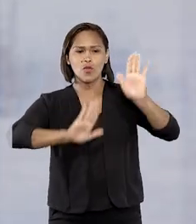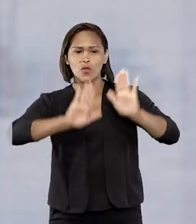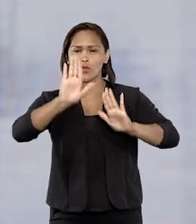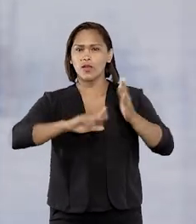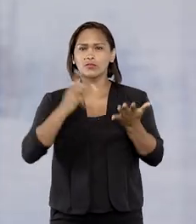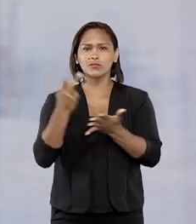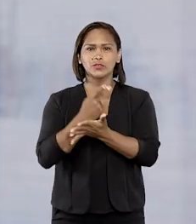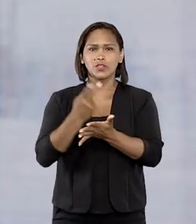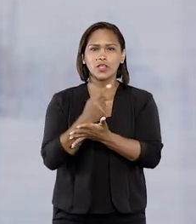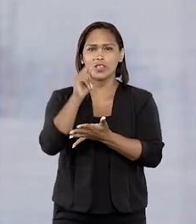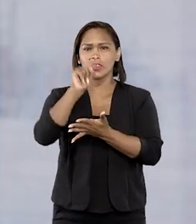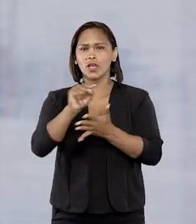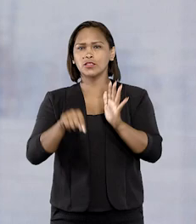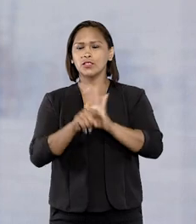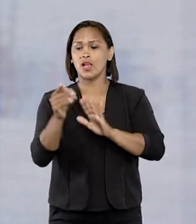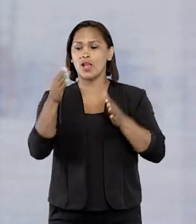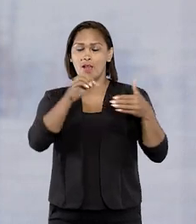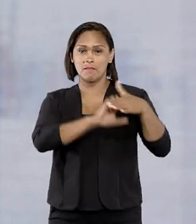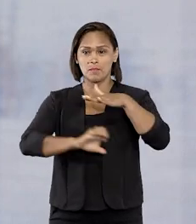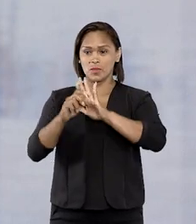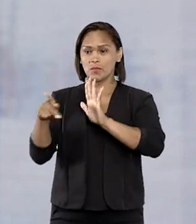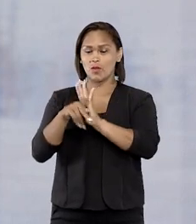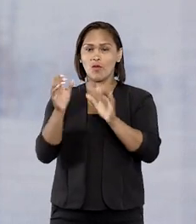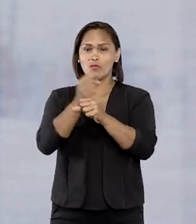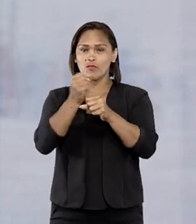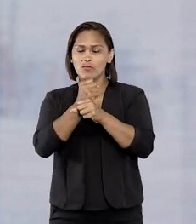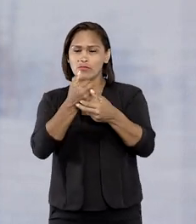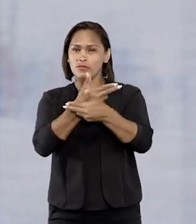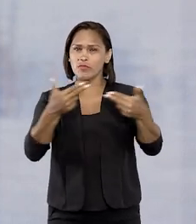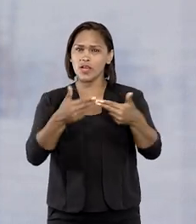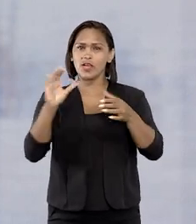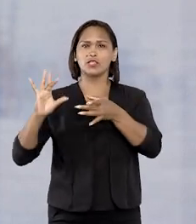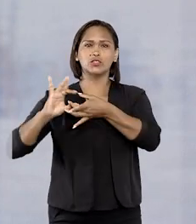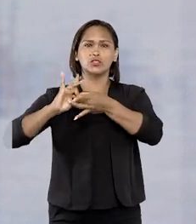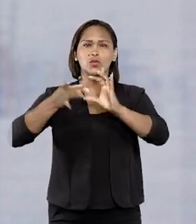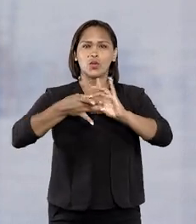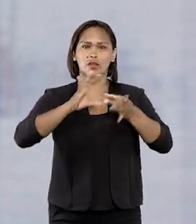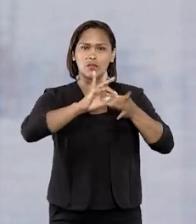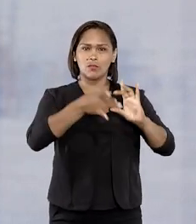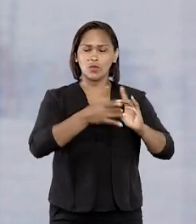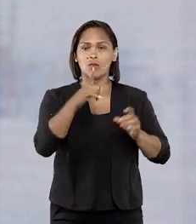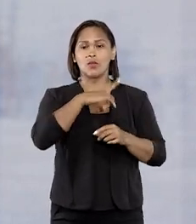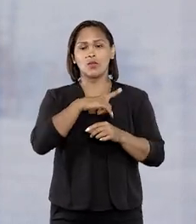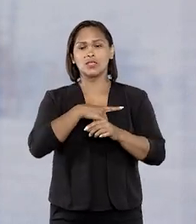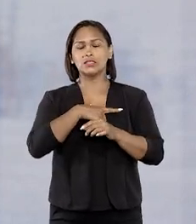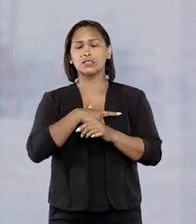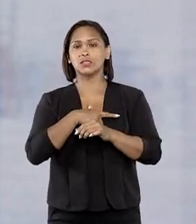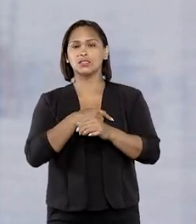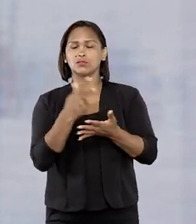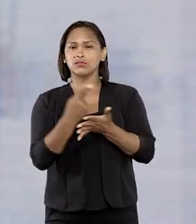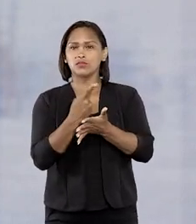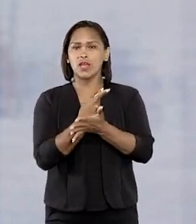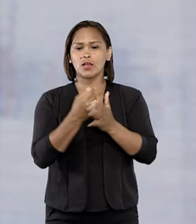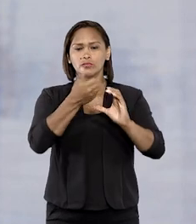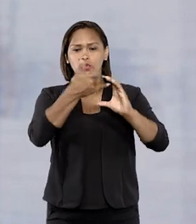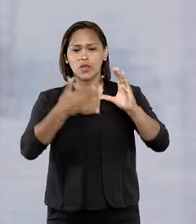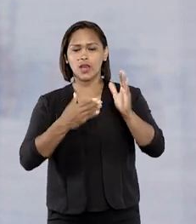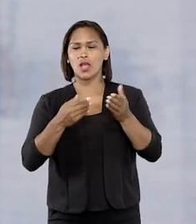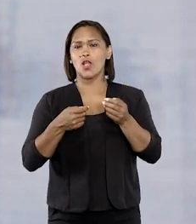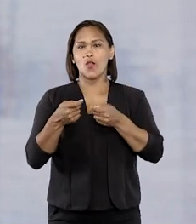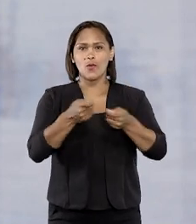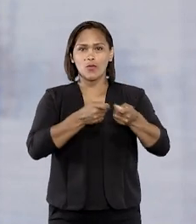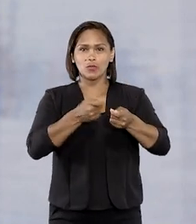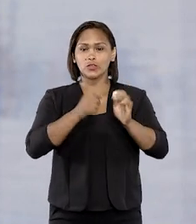licitatório, destinado a selecionar empresas para obras de vários equipamentos olímpicos, o que teria frustrado o caráter